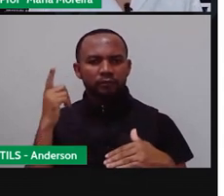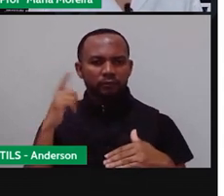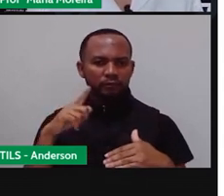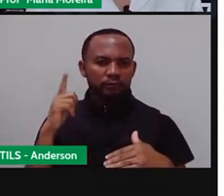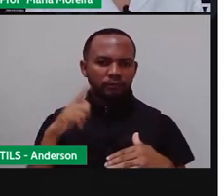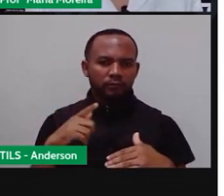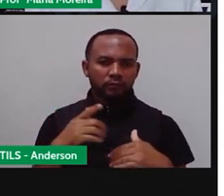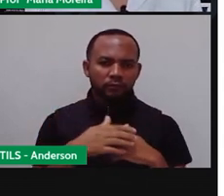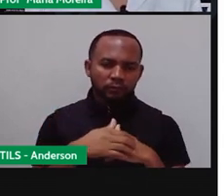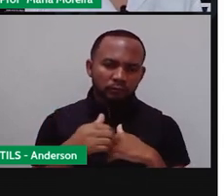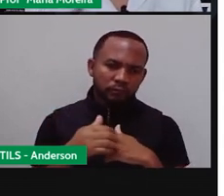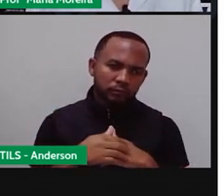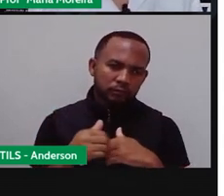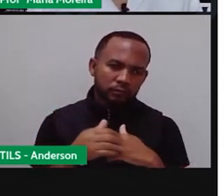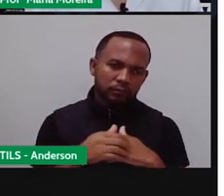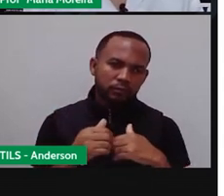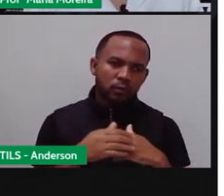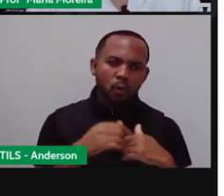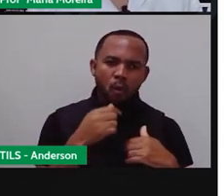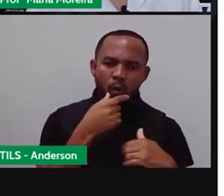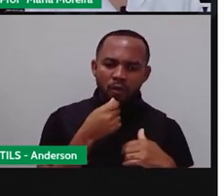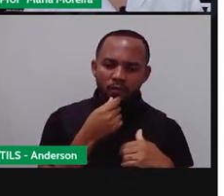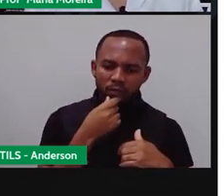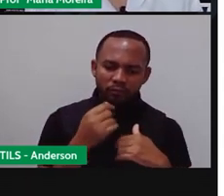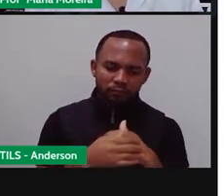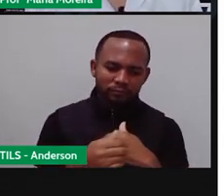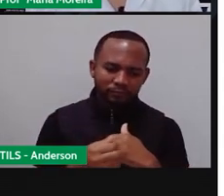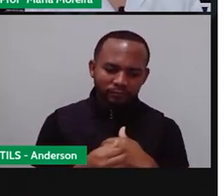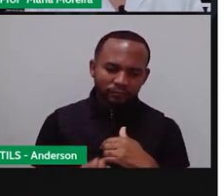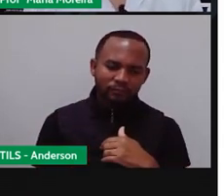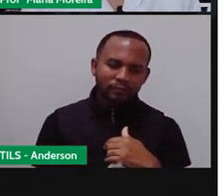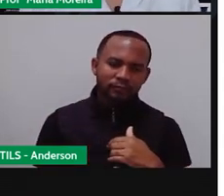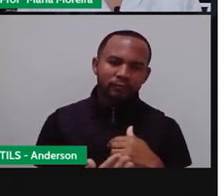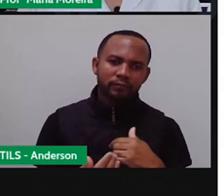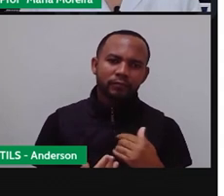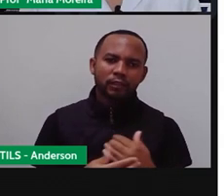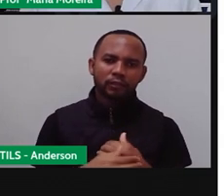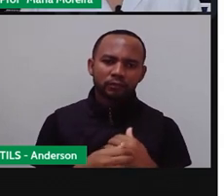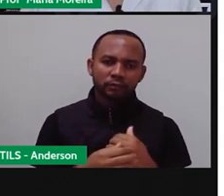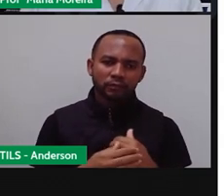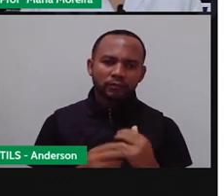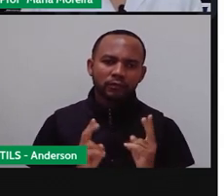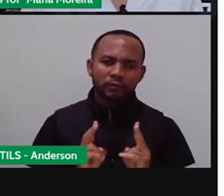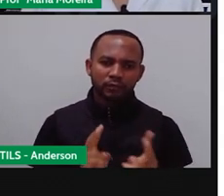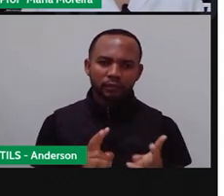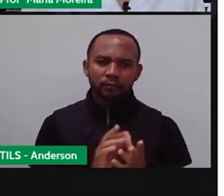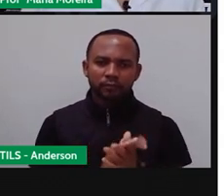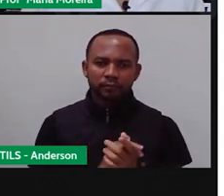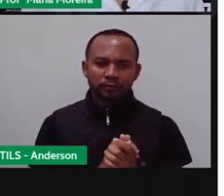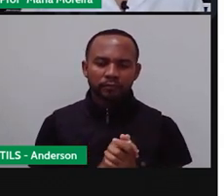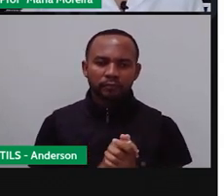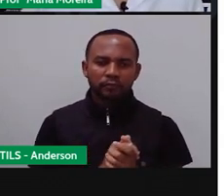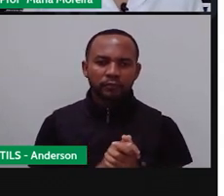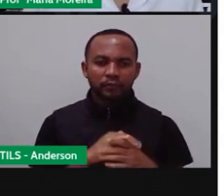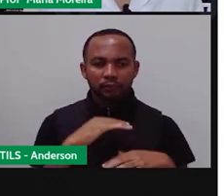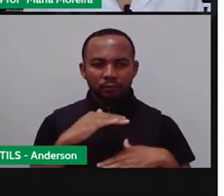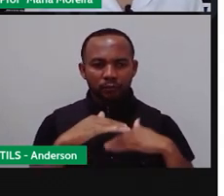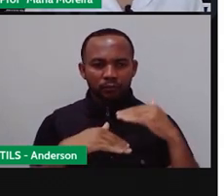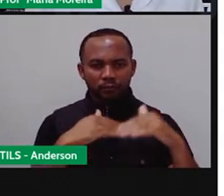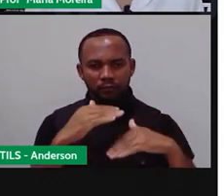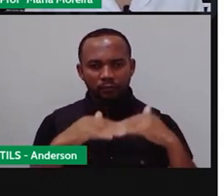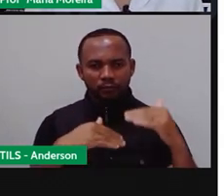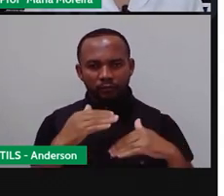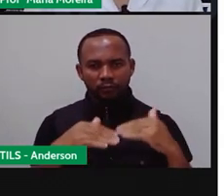o homem ia permitindo que esse animal estivesse por ali. Não é isso? Bom, e aí eles